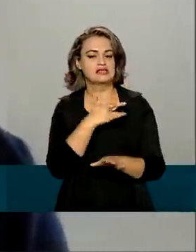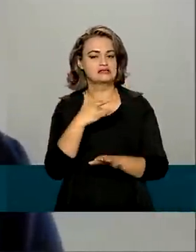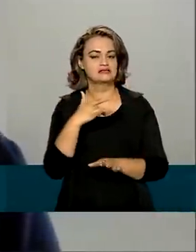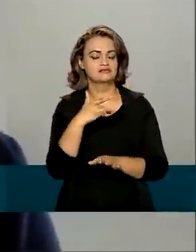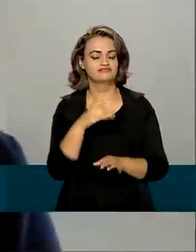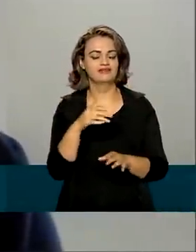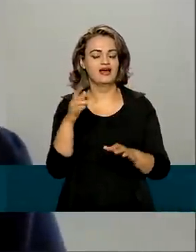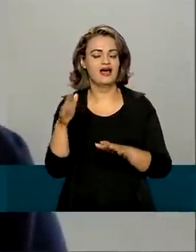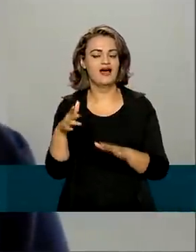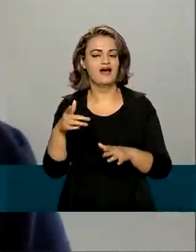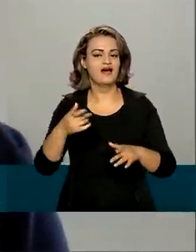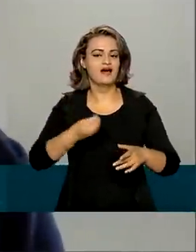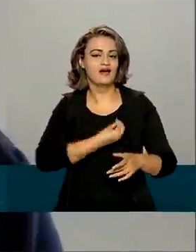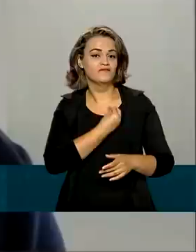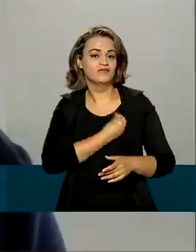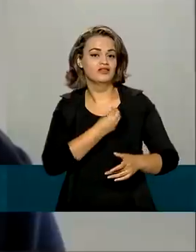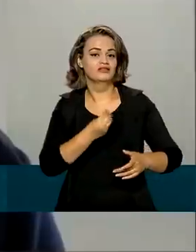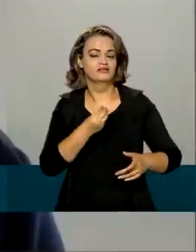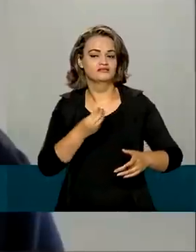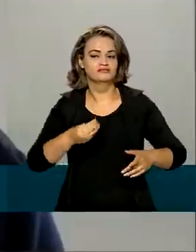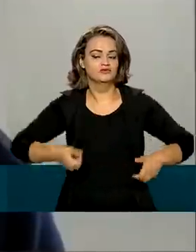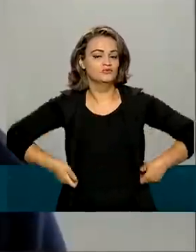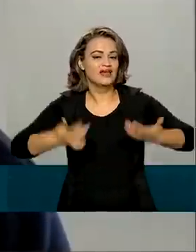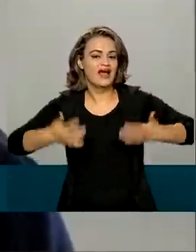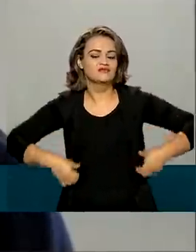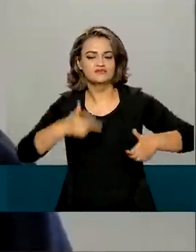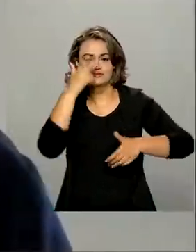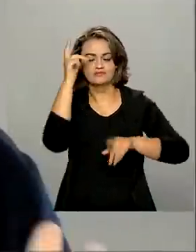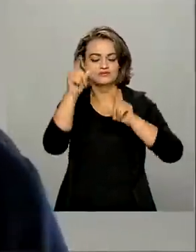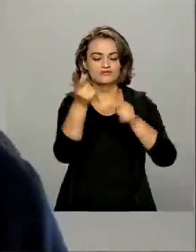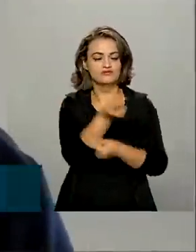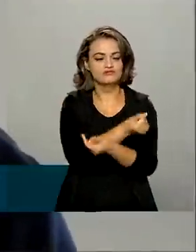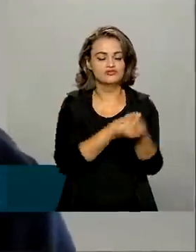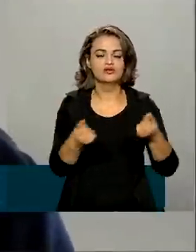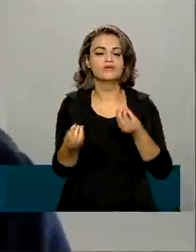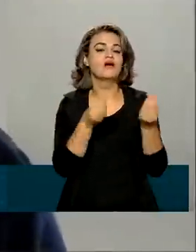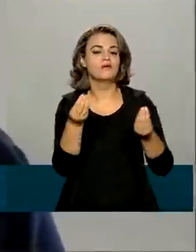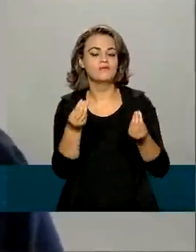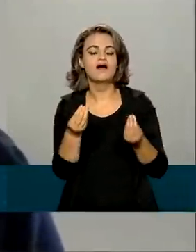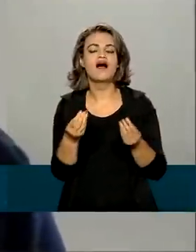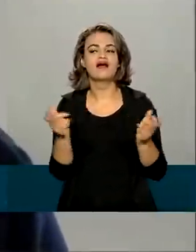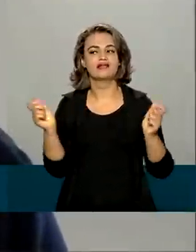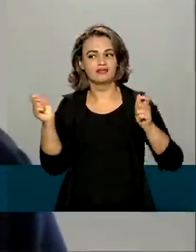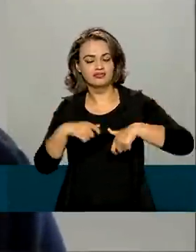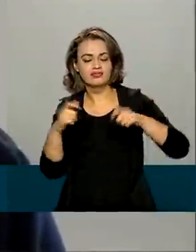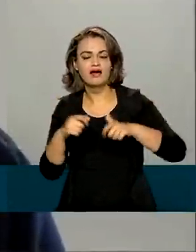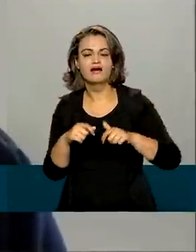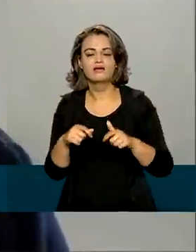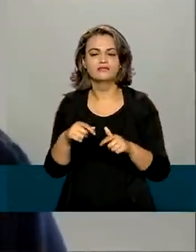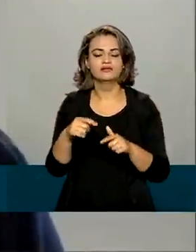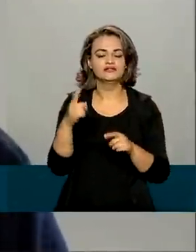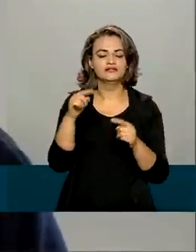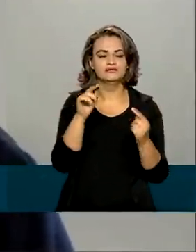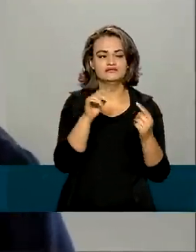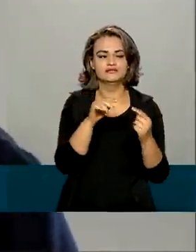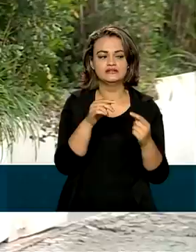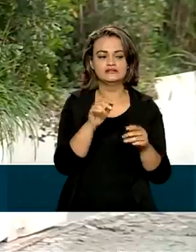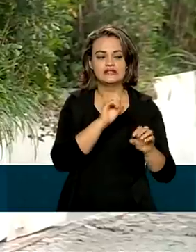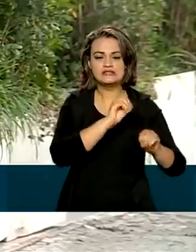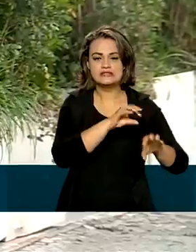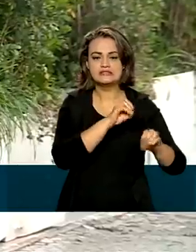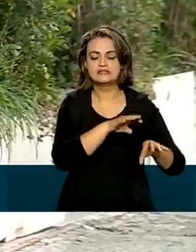financeira da nossa população. E assim nós conseguiríamos desenvolver uma nova abordagem educativa.